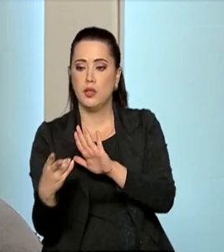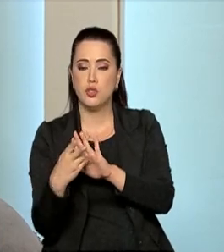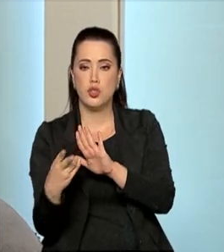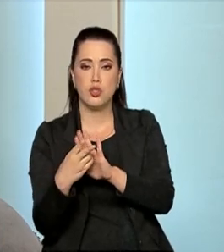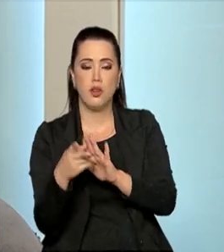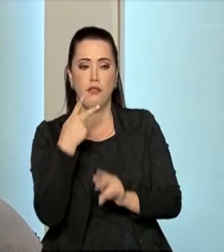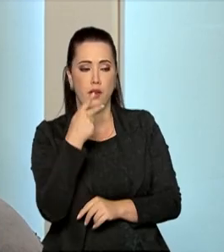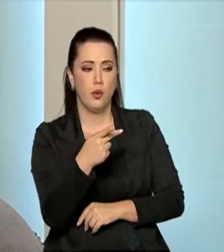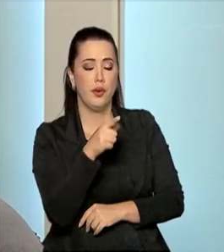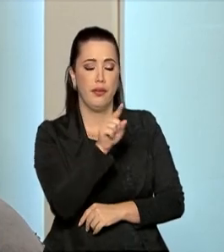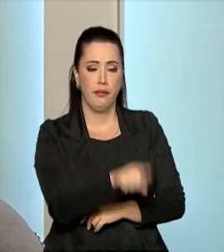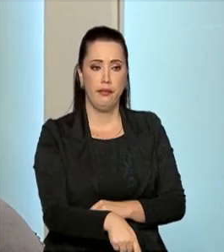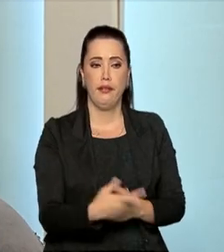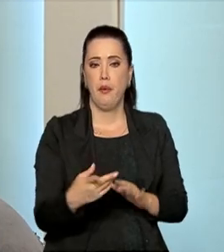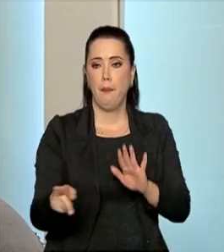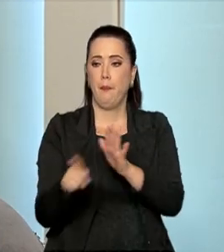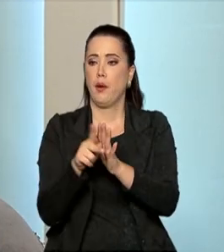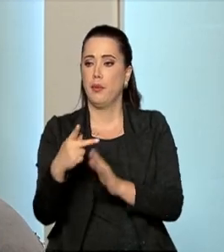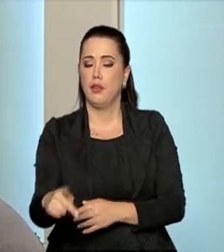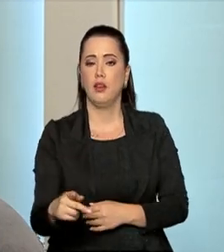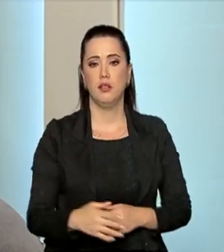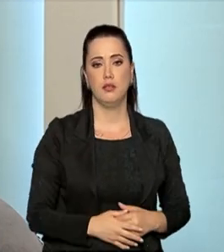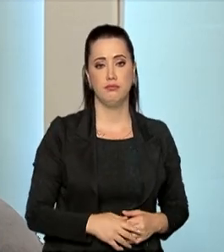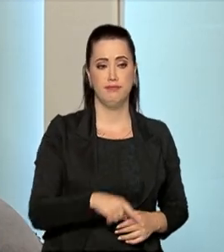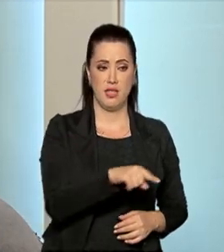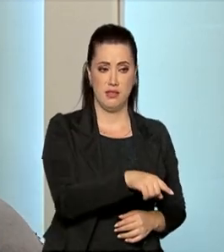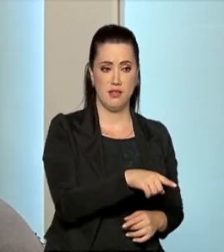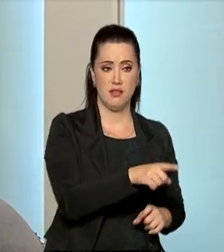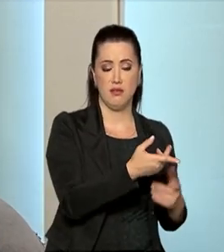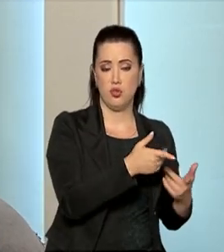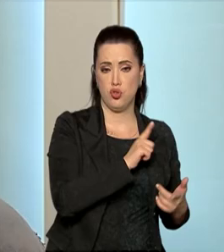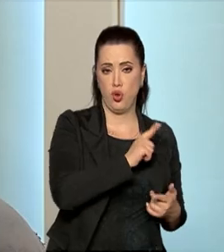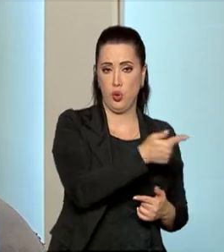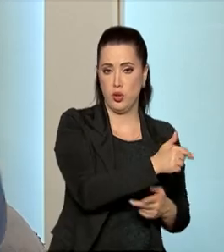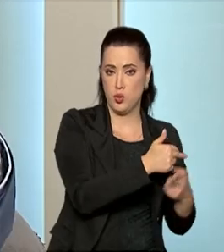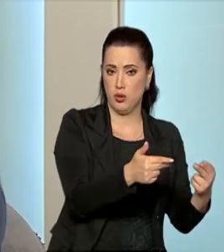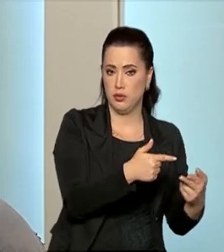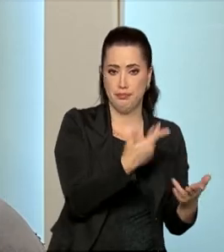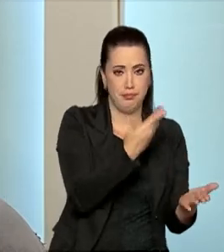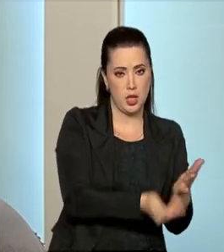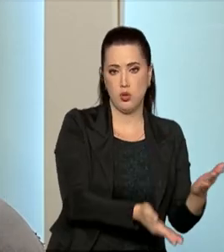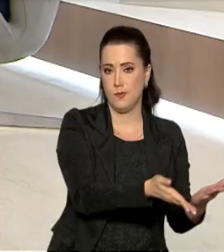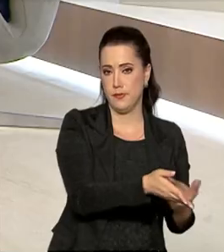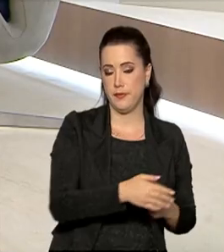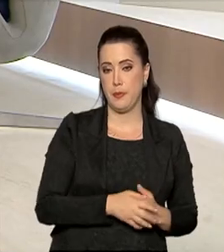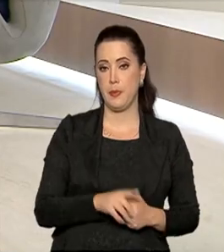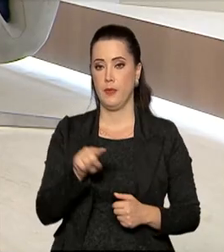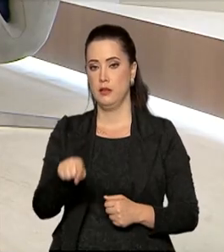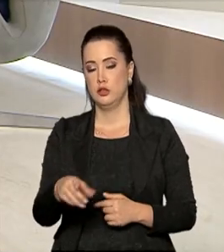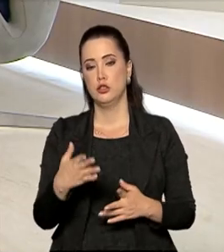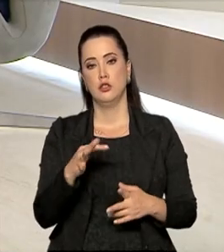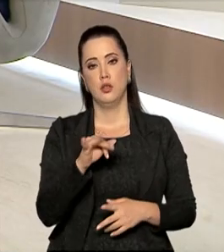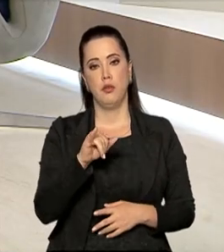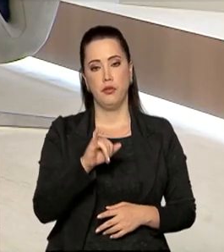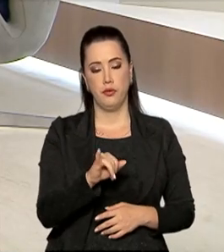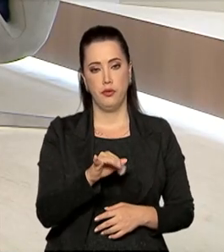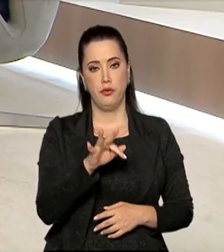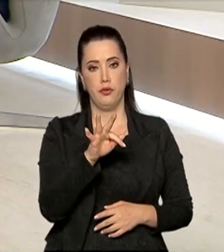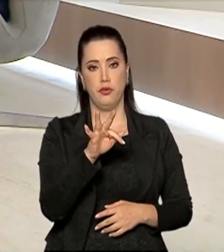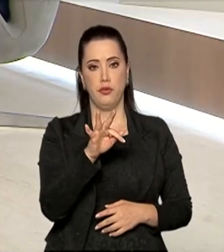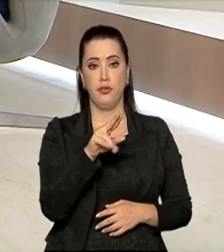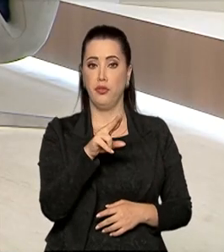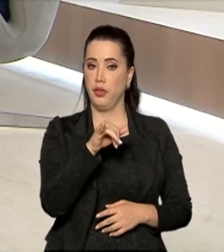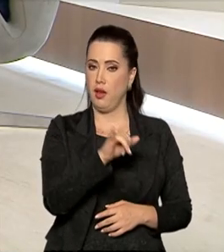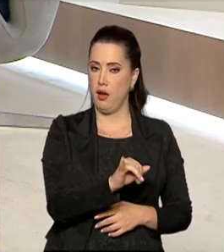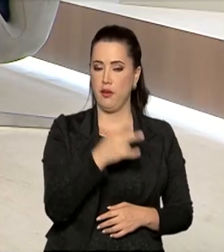atividade ali desenvolvendo, já era tudo embargado. O é a FUNAI falou? Olha, enquanto se discute esse processo, eu só